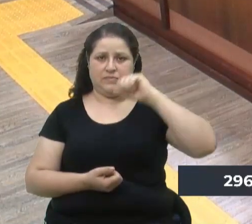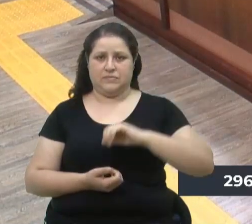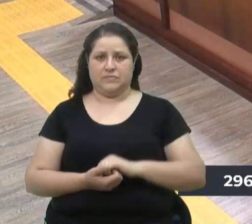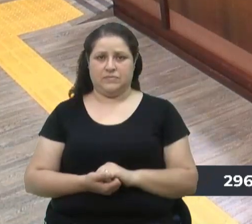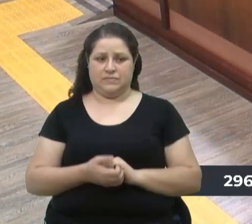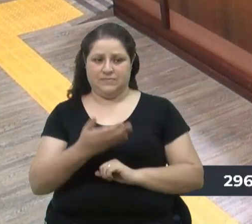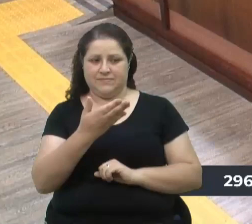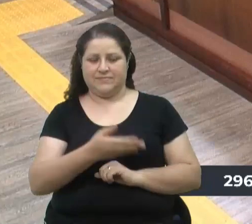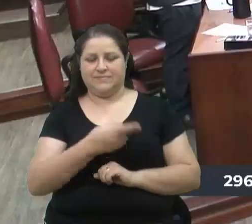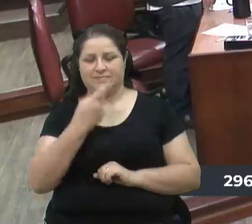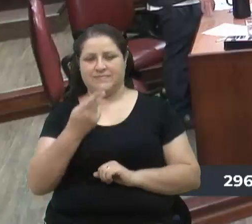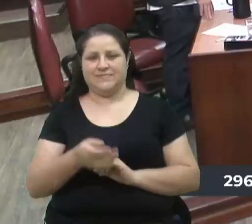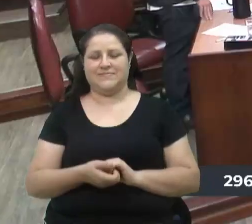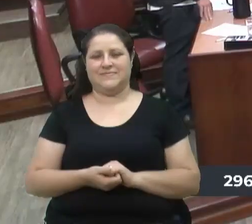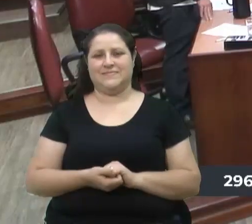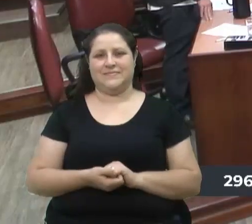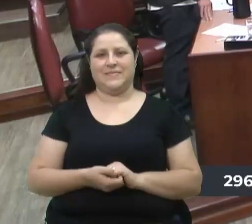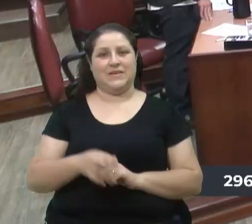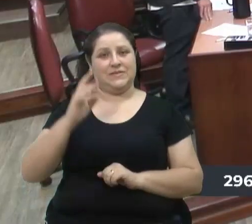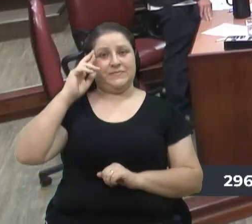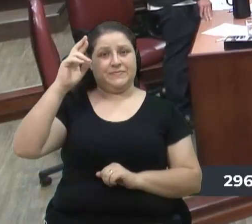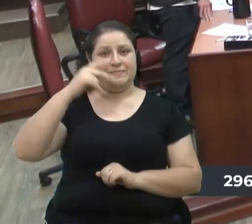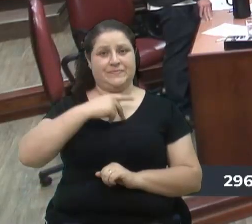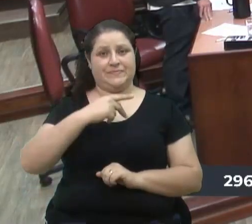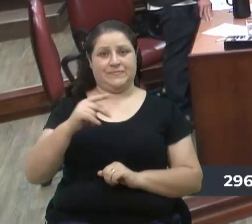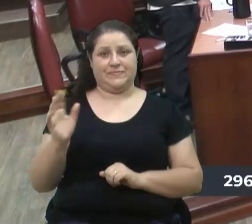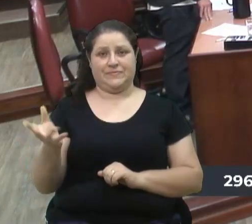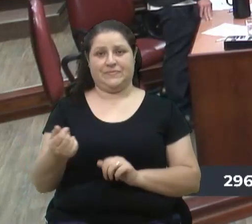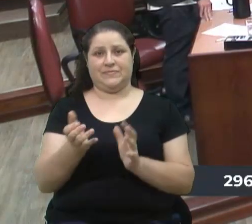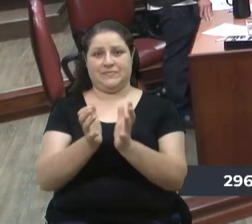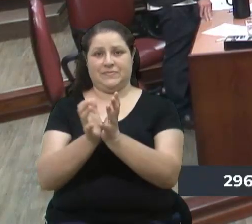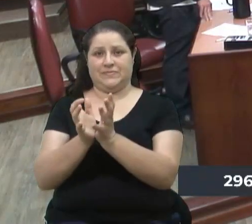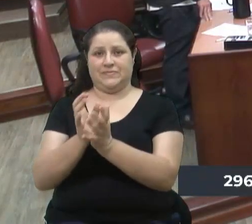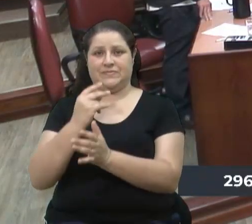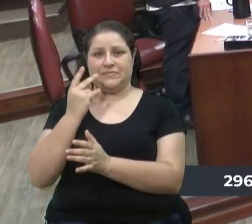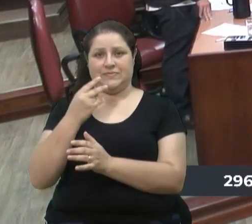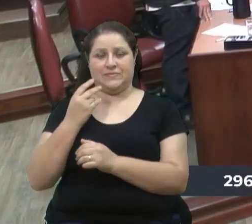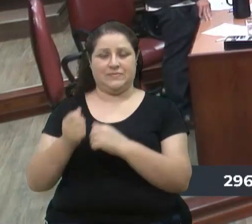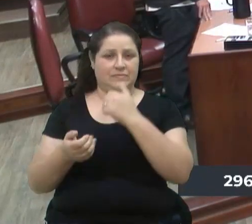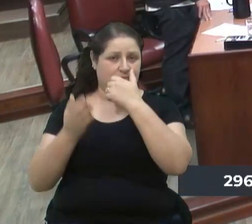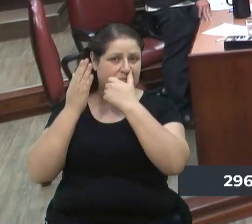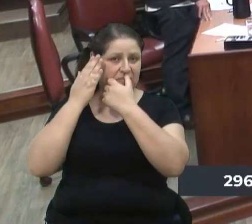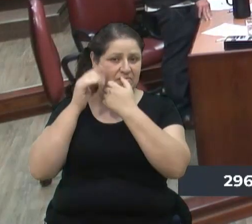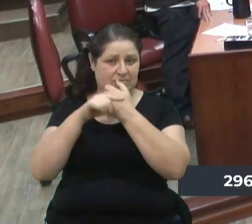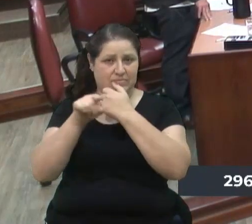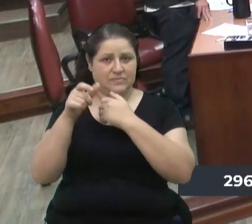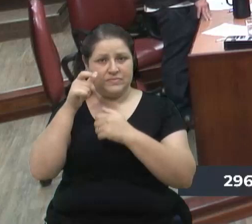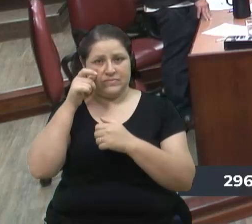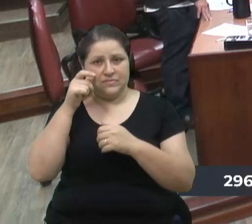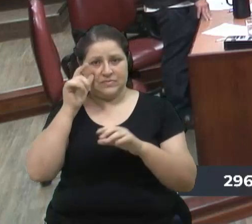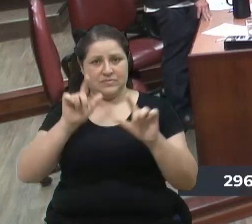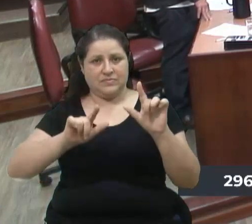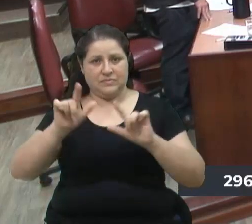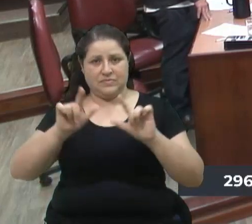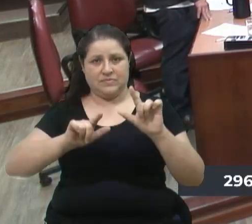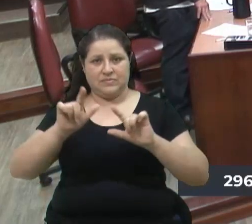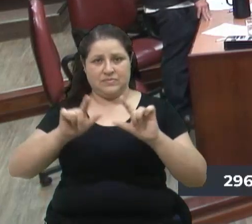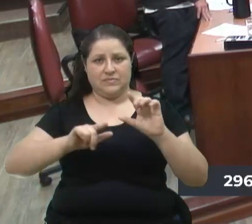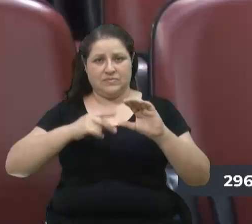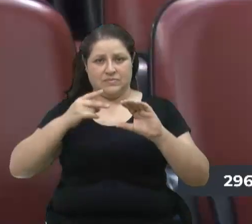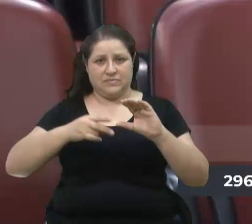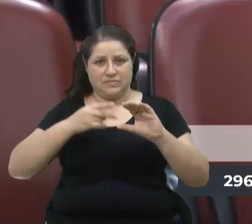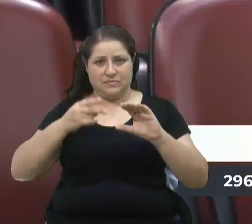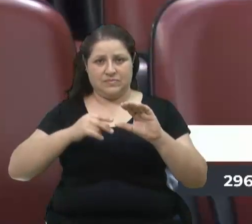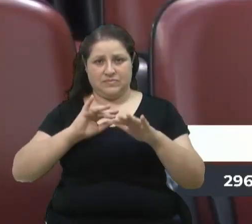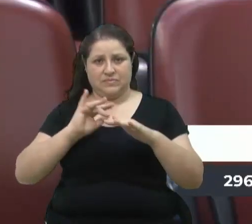com a palavra. Senhor presidente e demais colegas vereadores, você que nos acompanha através da TV Câmara, da rede